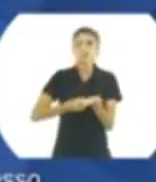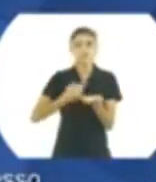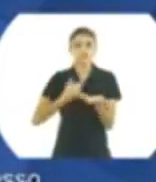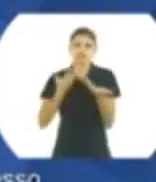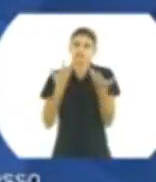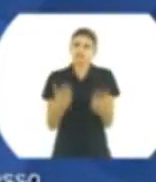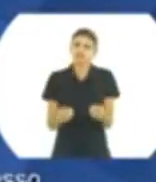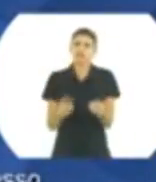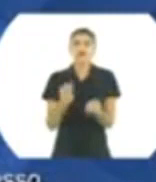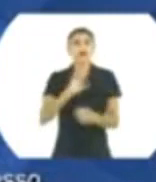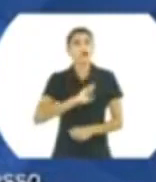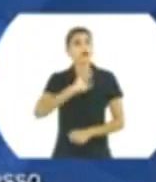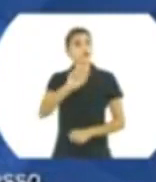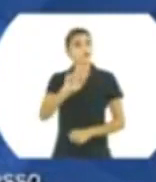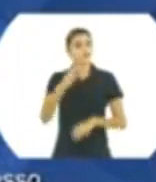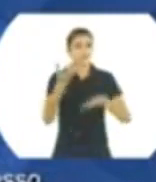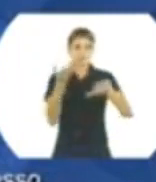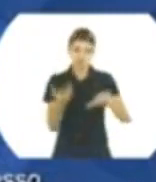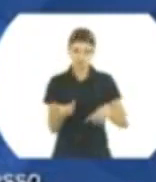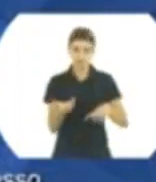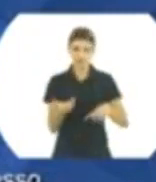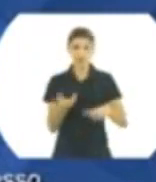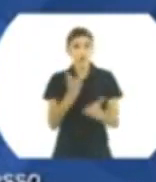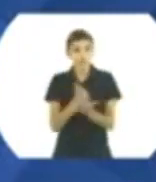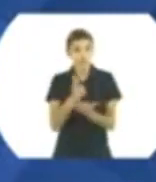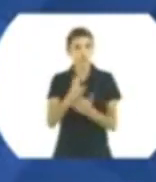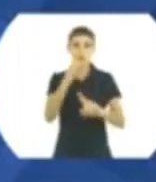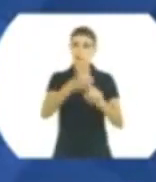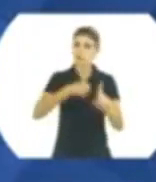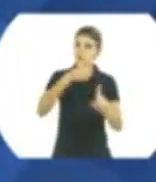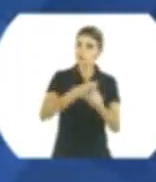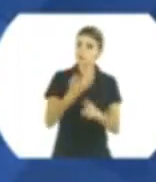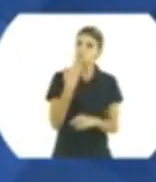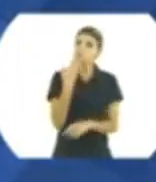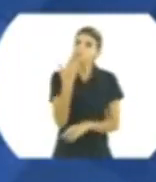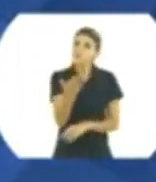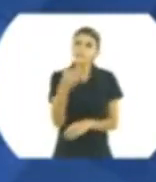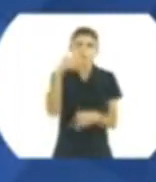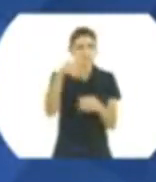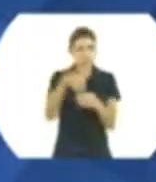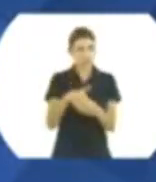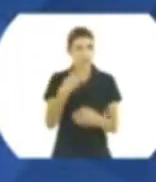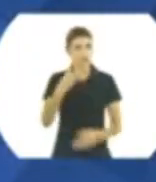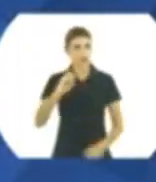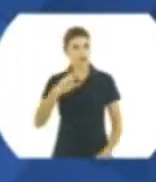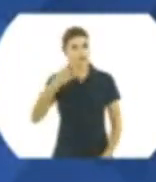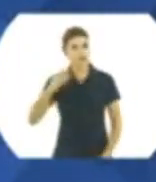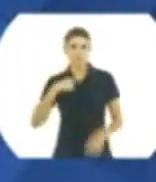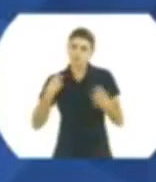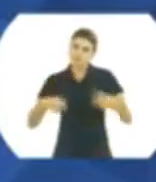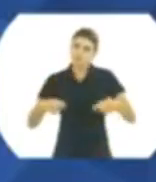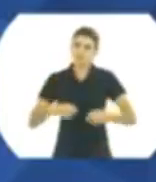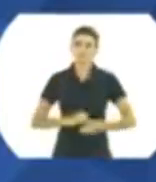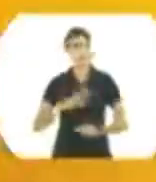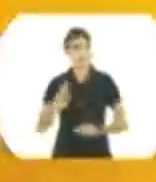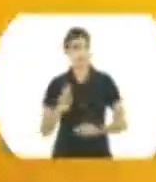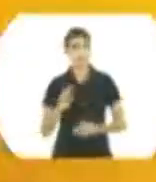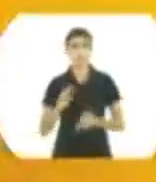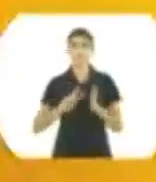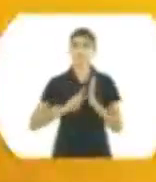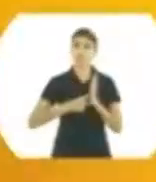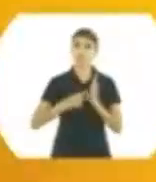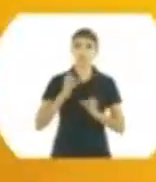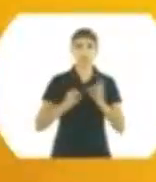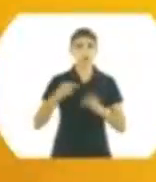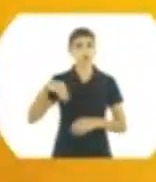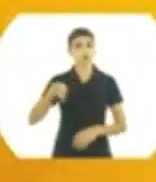Esse compromisso eu assumi e honrei como seu representante do Congresso. Para continuar essa luta, eu preciso do seu voto no 4040. A